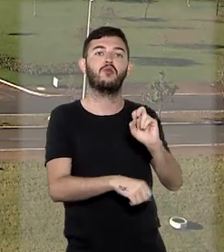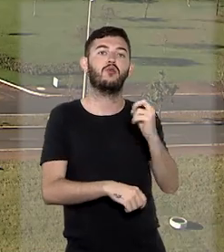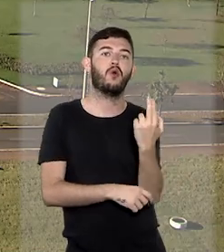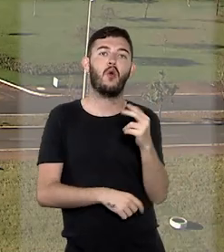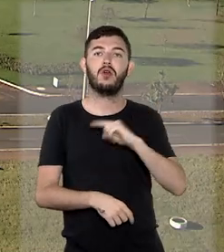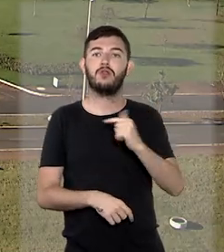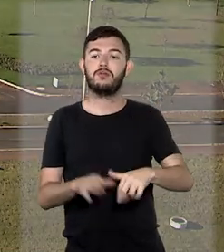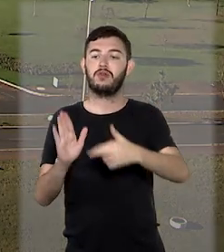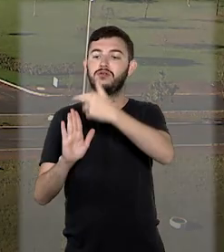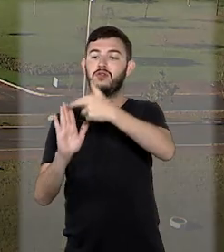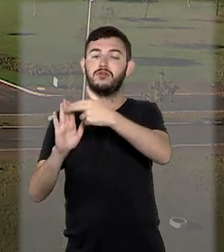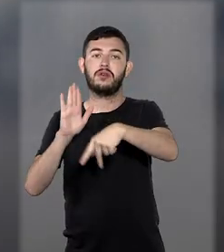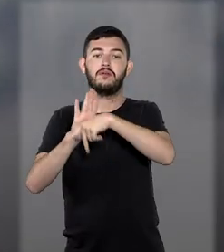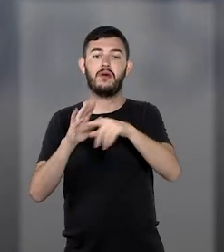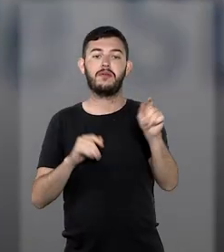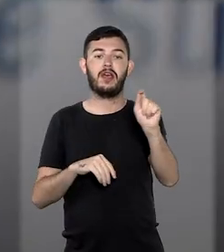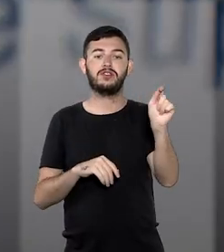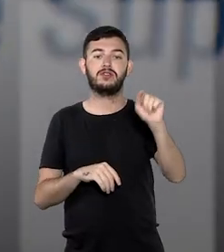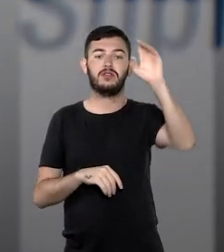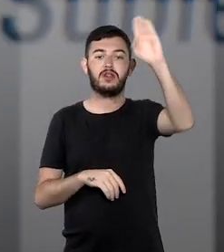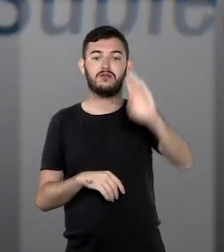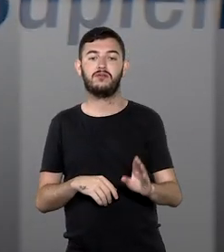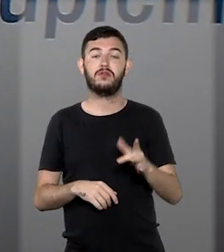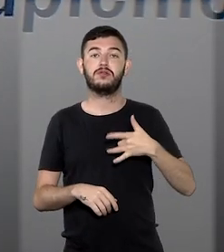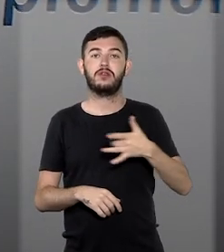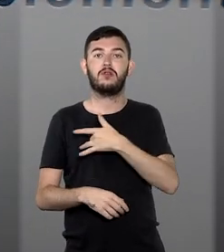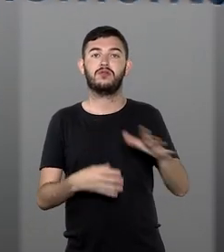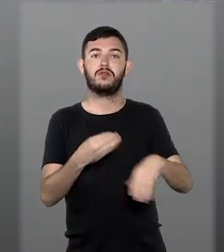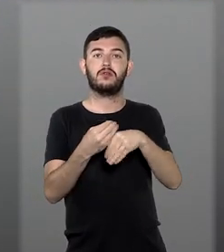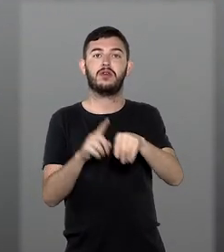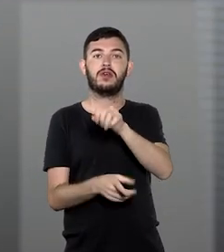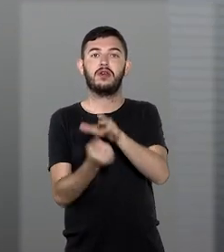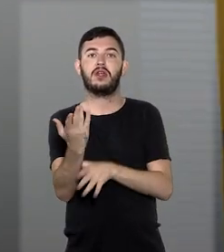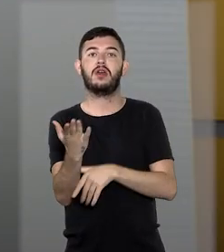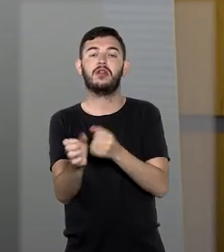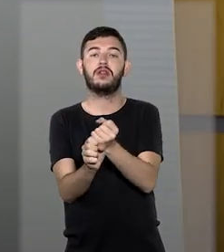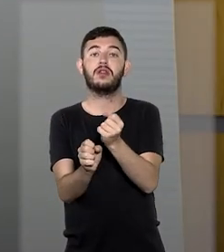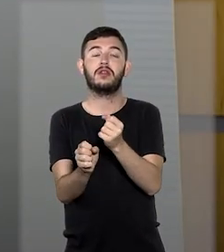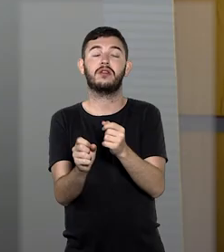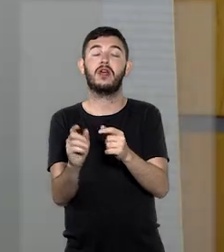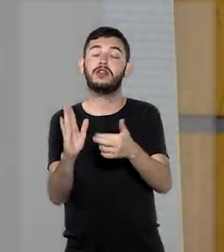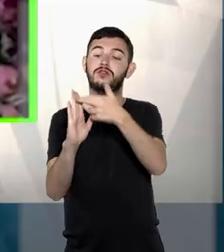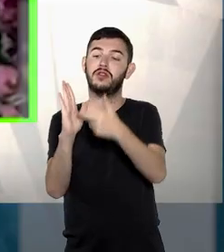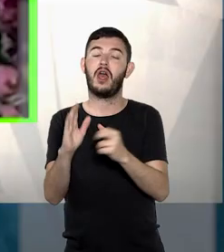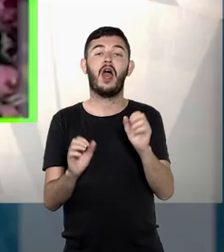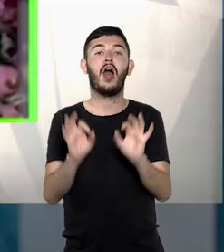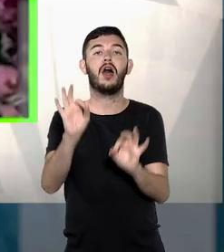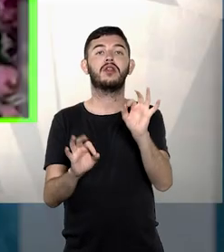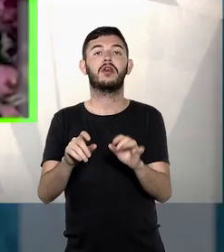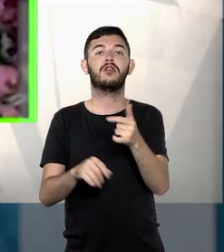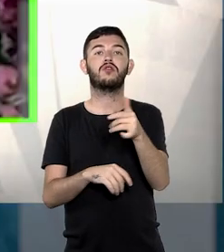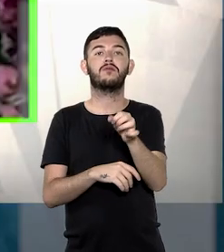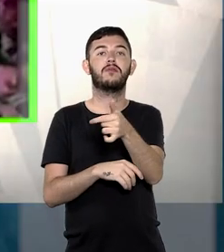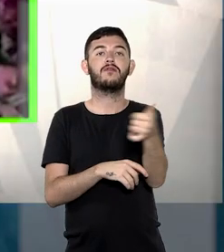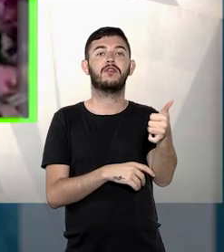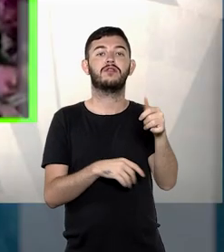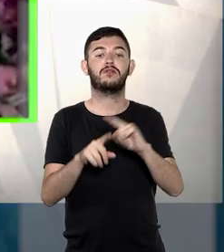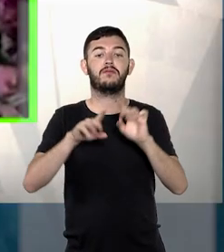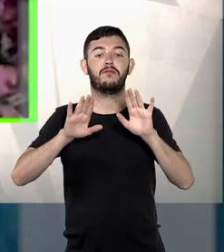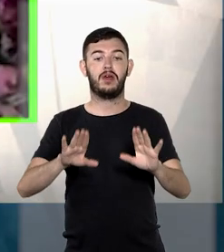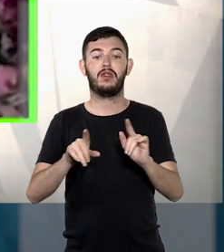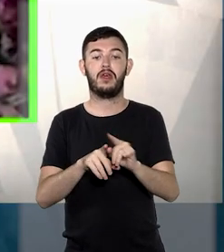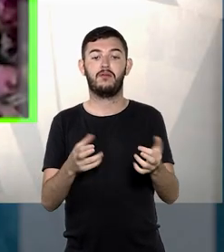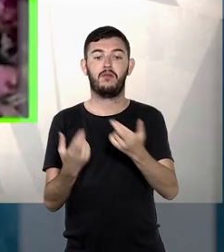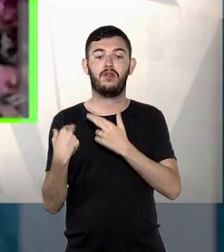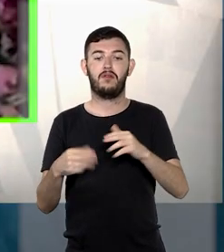previstos em resolução normativa da Agência Nacional de Saúde Suplementar, editada em 2021. Mas a relatora, ministra Nancy